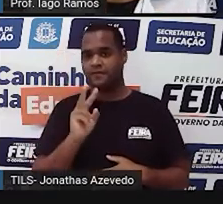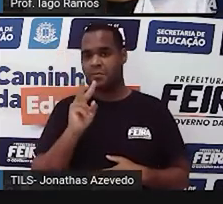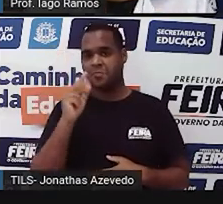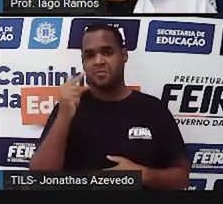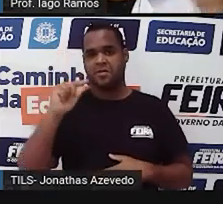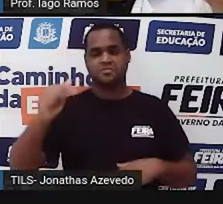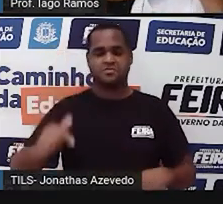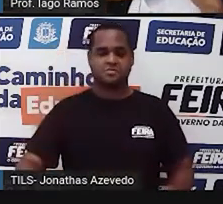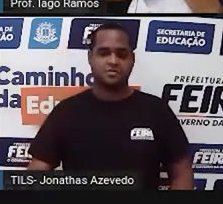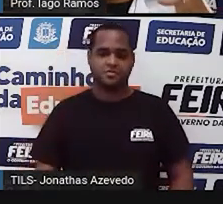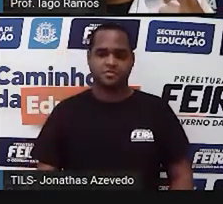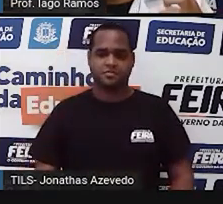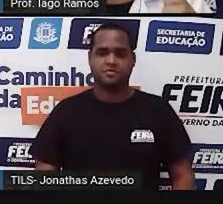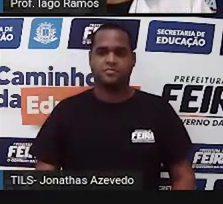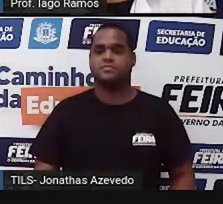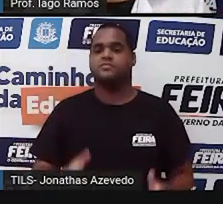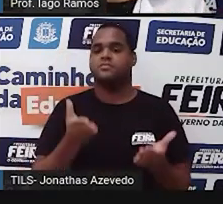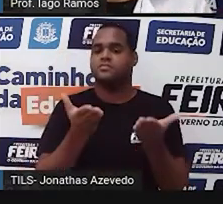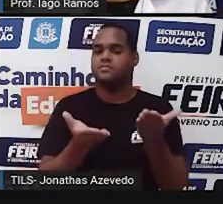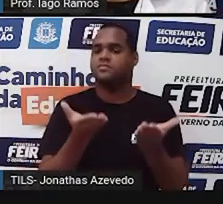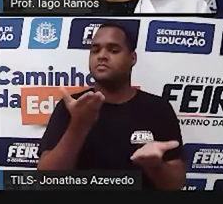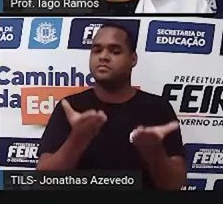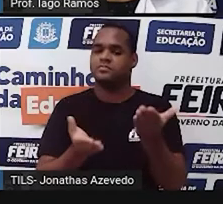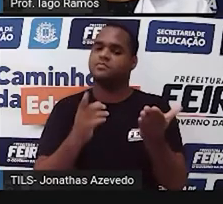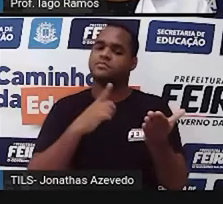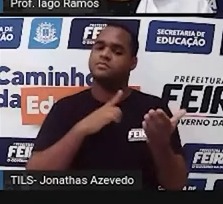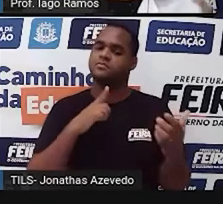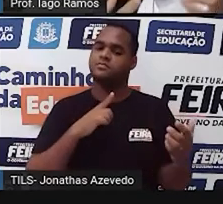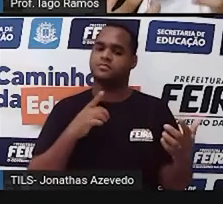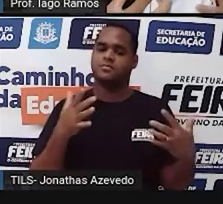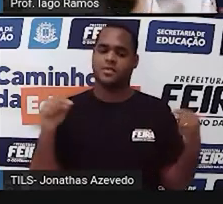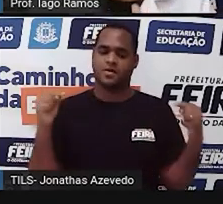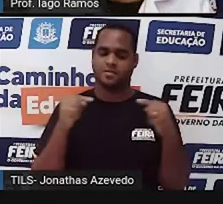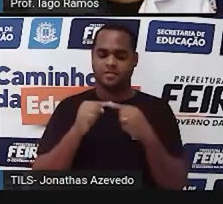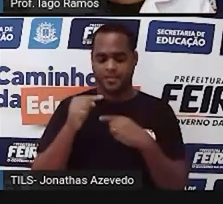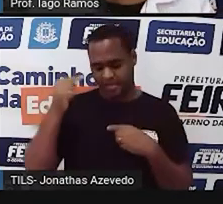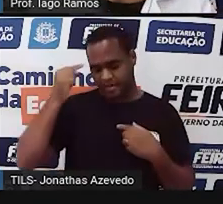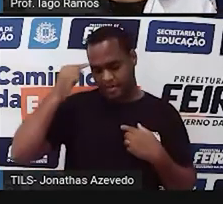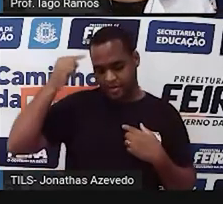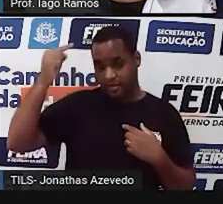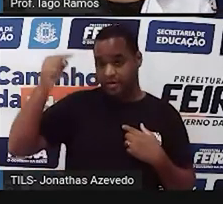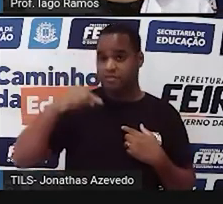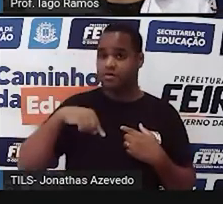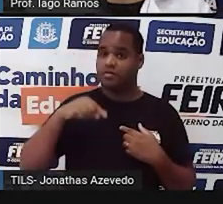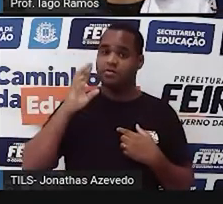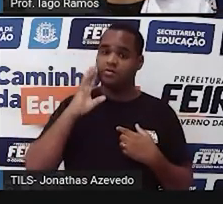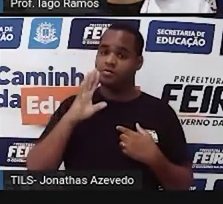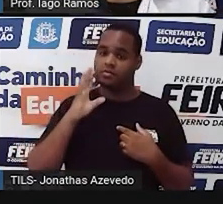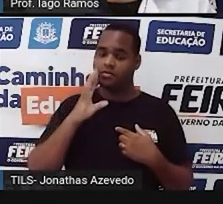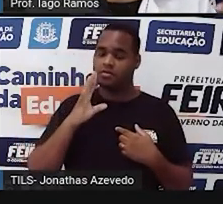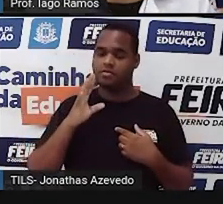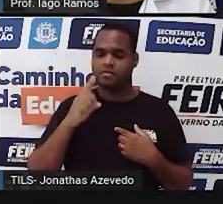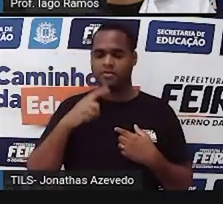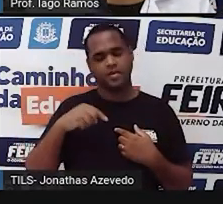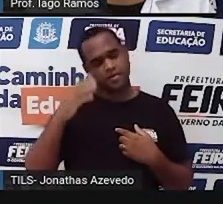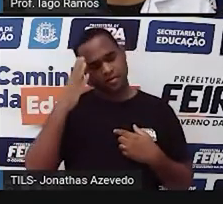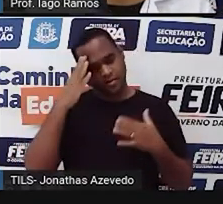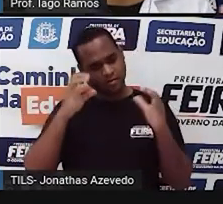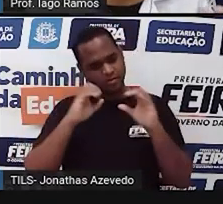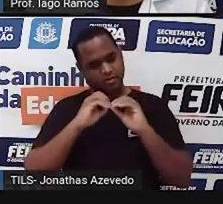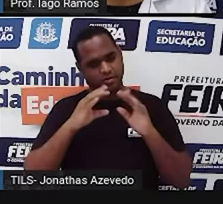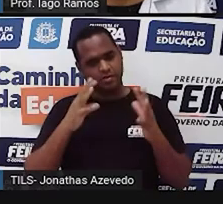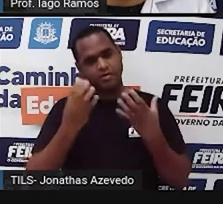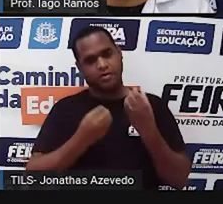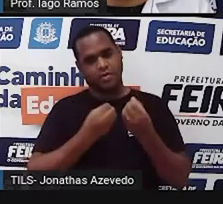E a balança é uma ideia bacana pra gente entender como é que